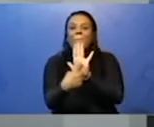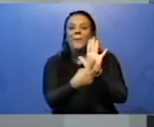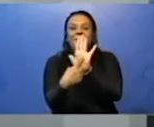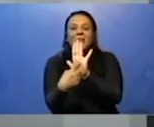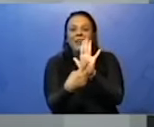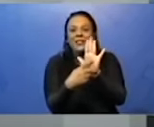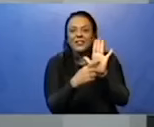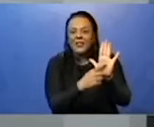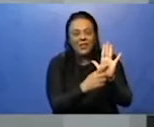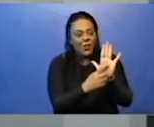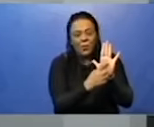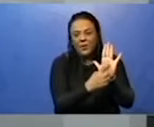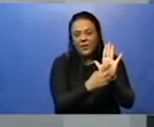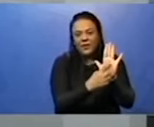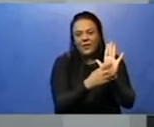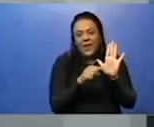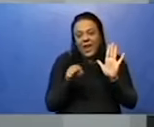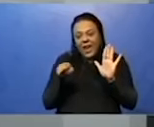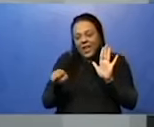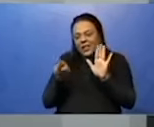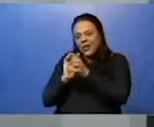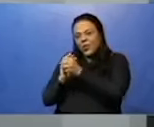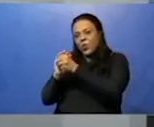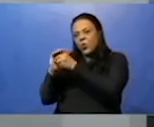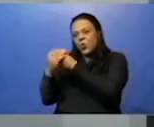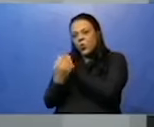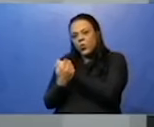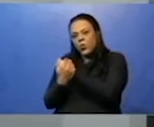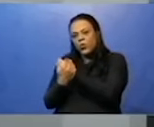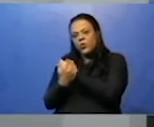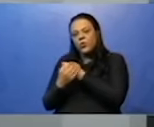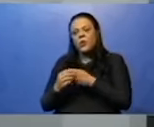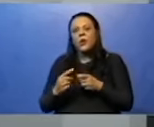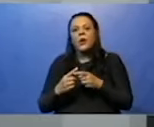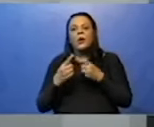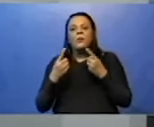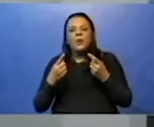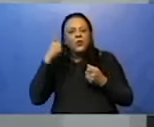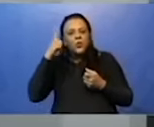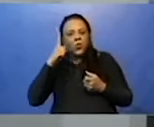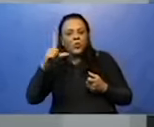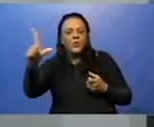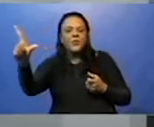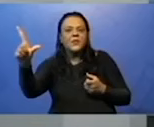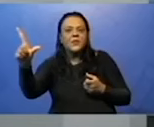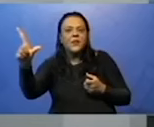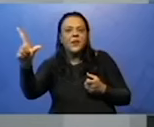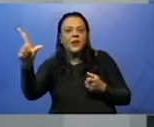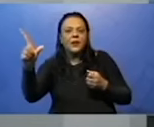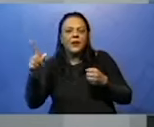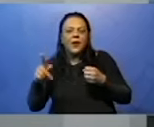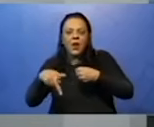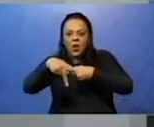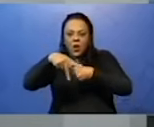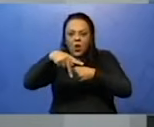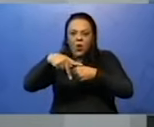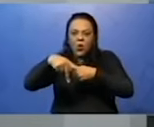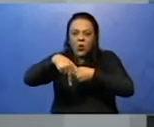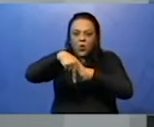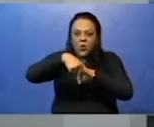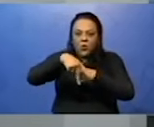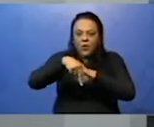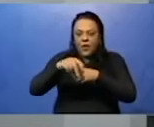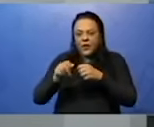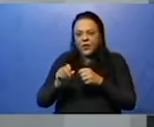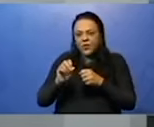oculto, é escondido. Mas, ele pode ser identificado pela desinência do verbo ou